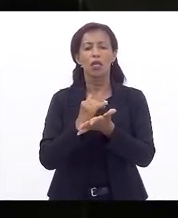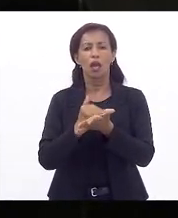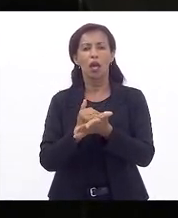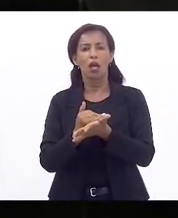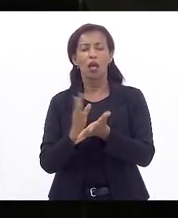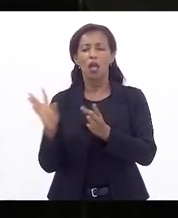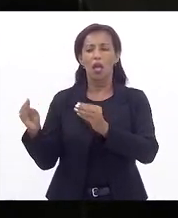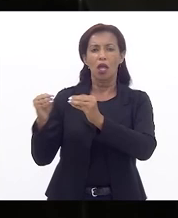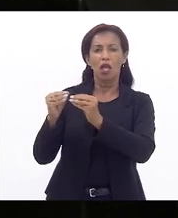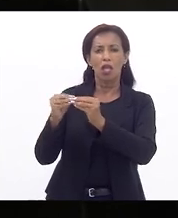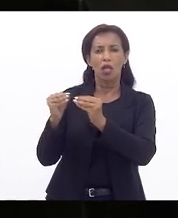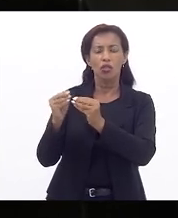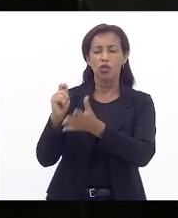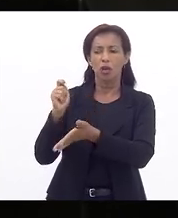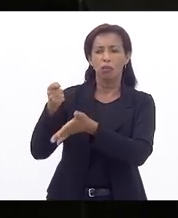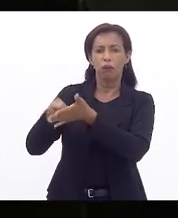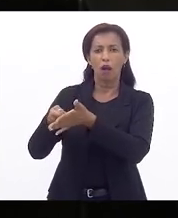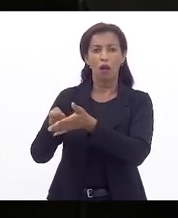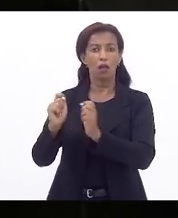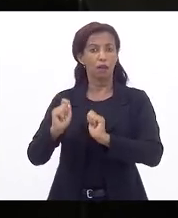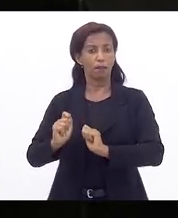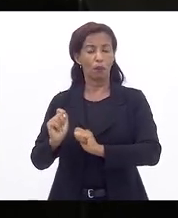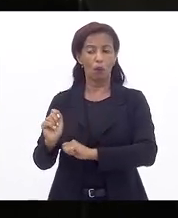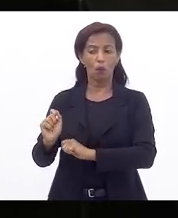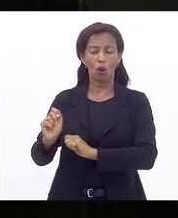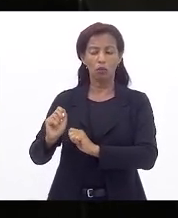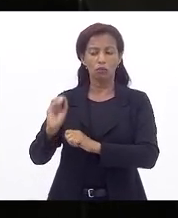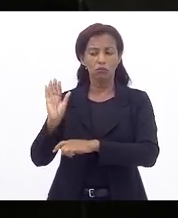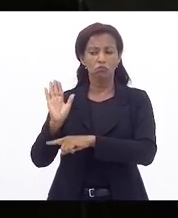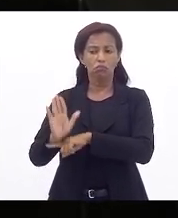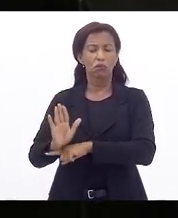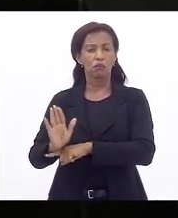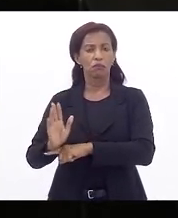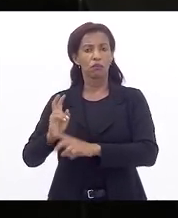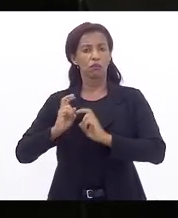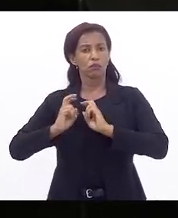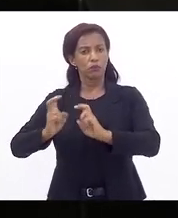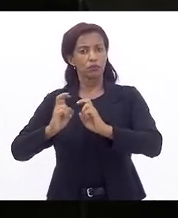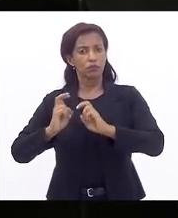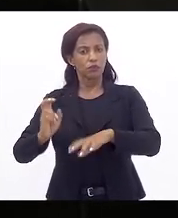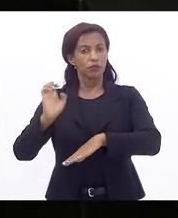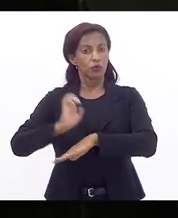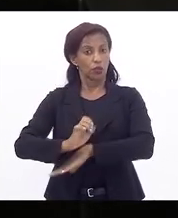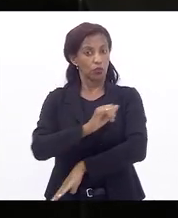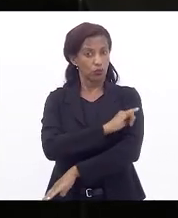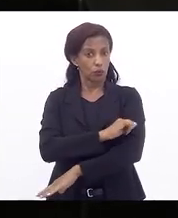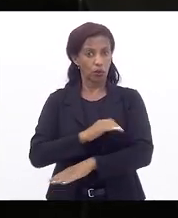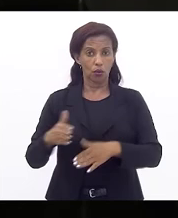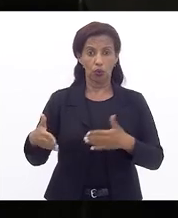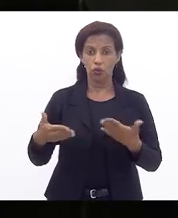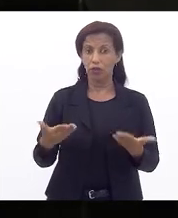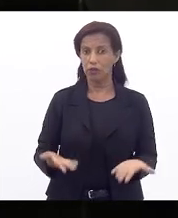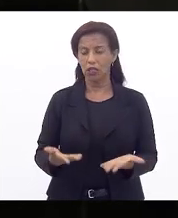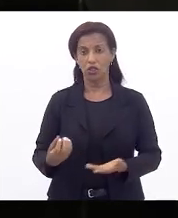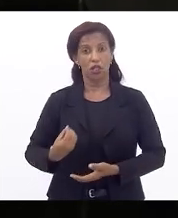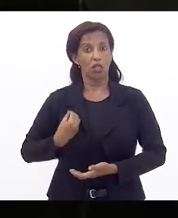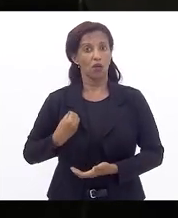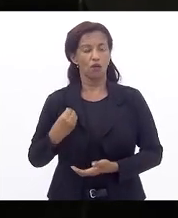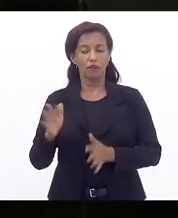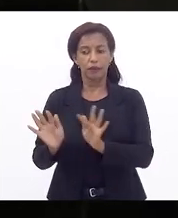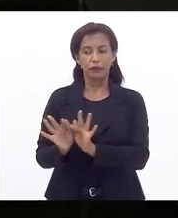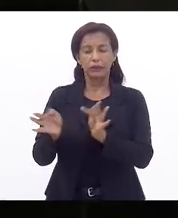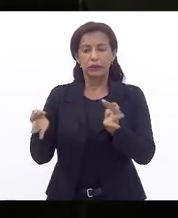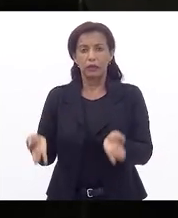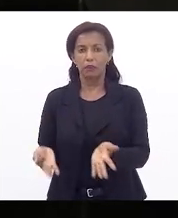que possam alimentar o transporte ferroviário no Rio de Janeiro, ou seja, que ele não viva apenas